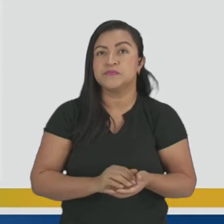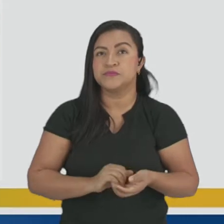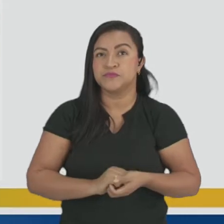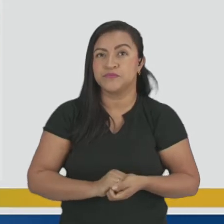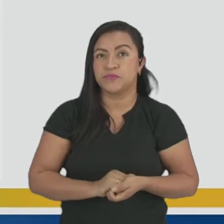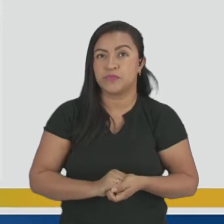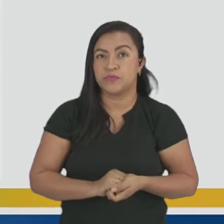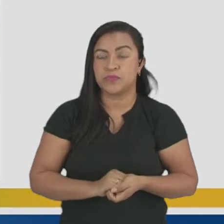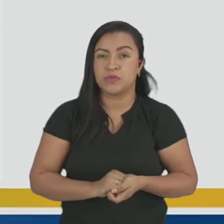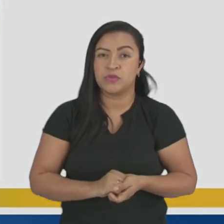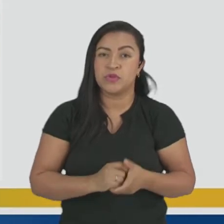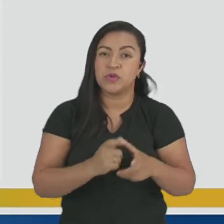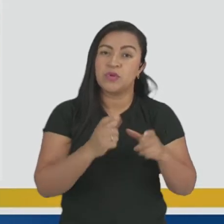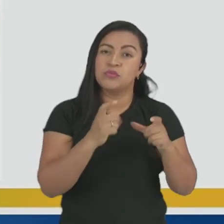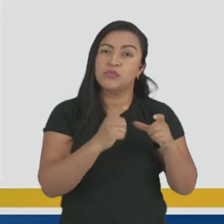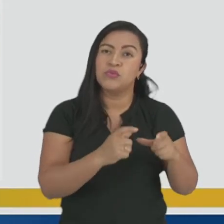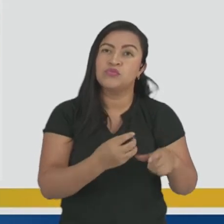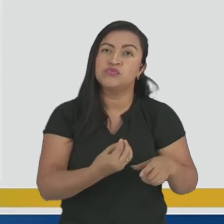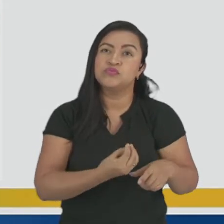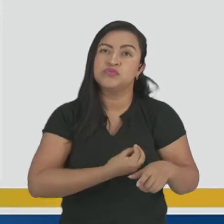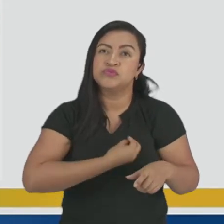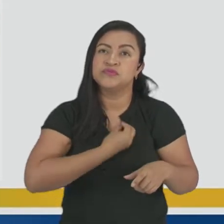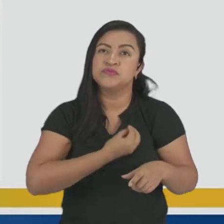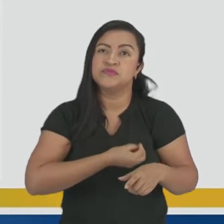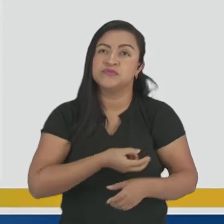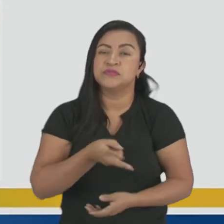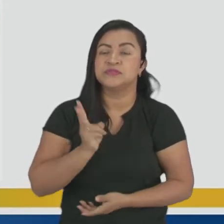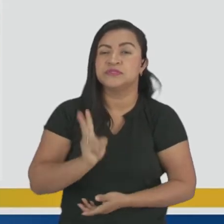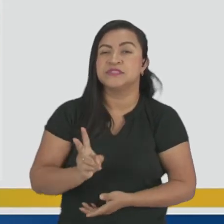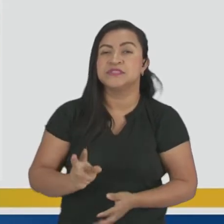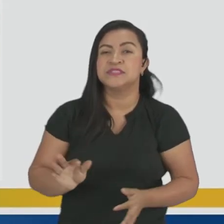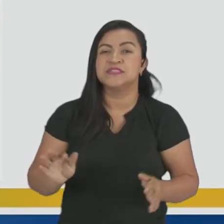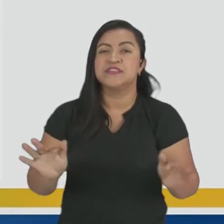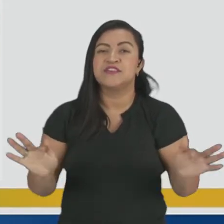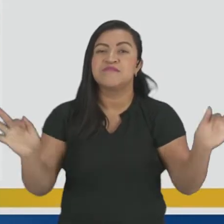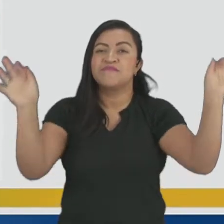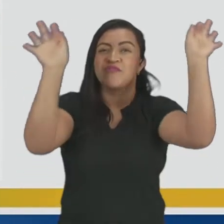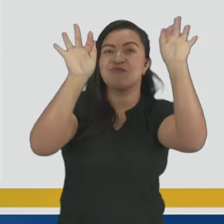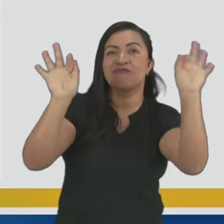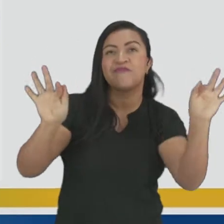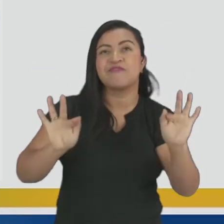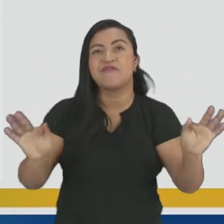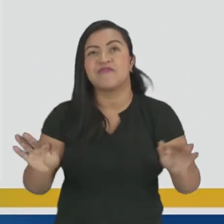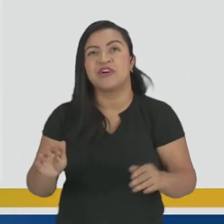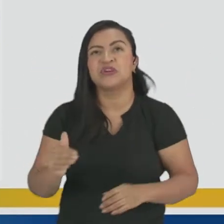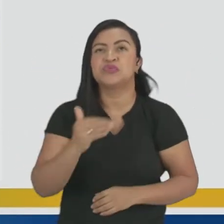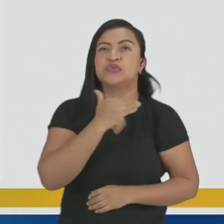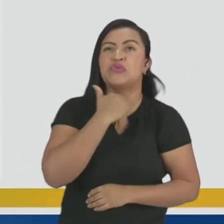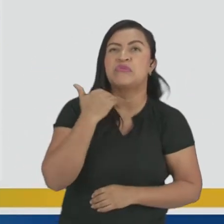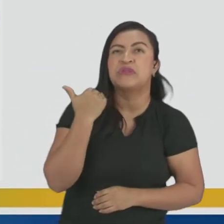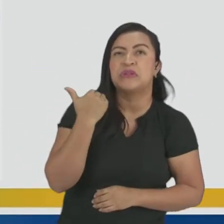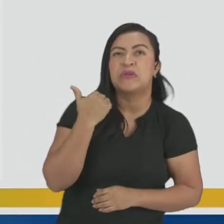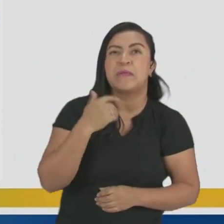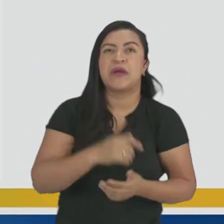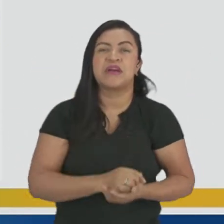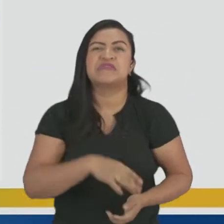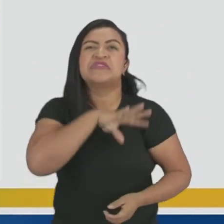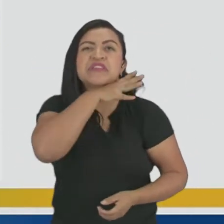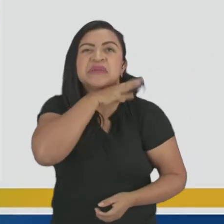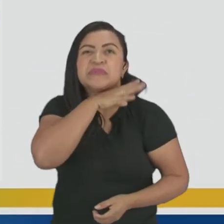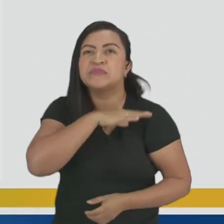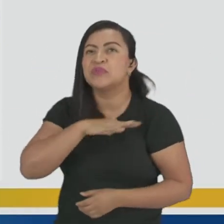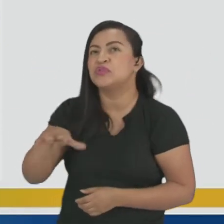E aqui no início, Onde a vida seja sempre uma festa, onde o homem não mate, nem bicho nenhum, me deixe em paz